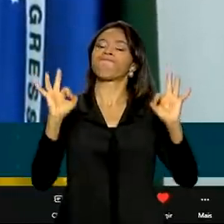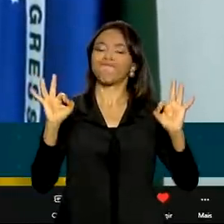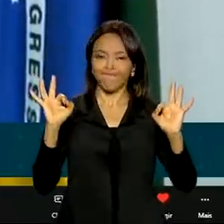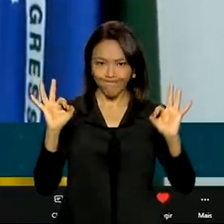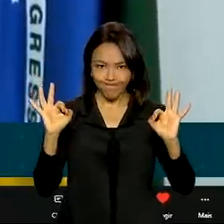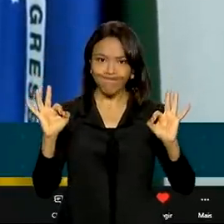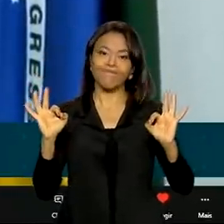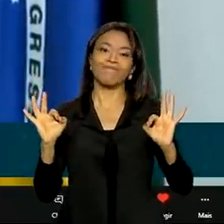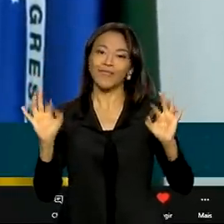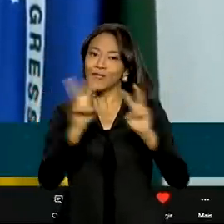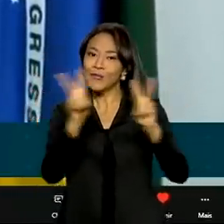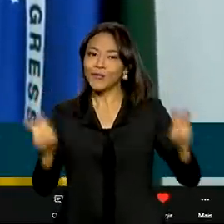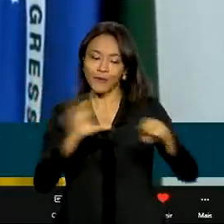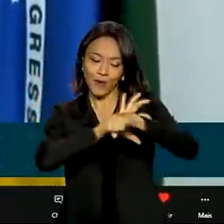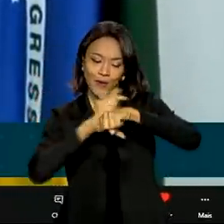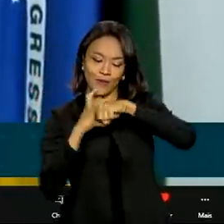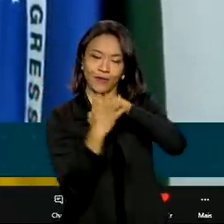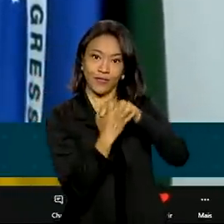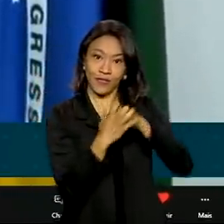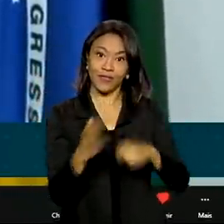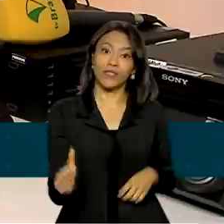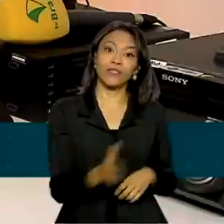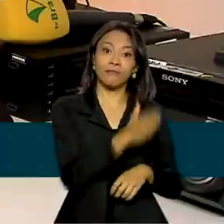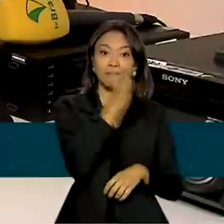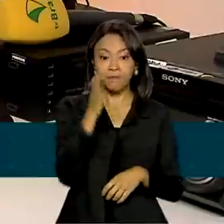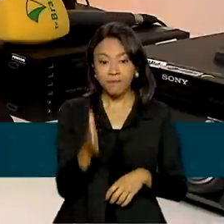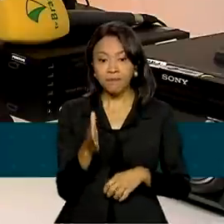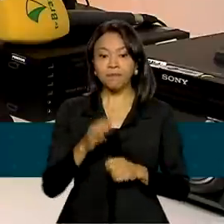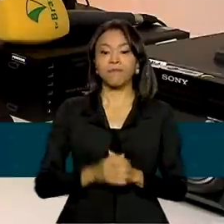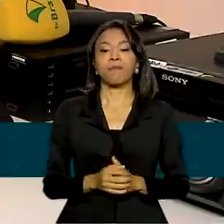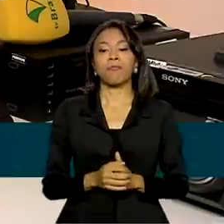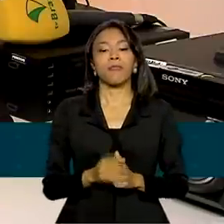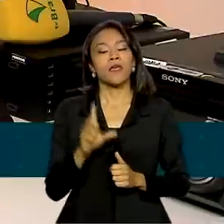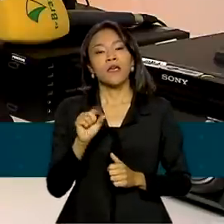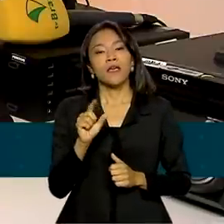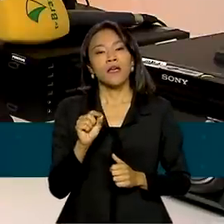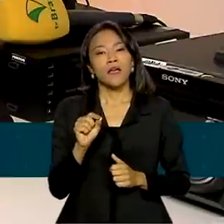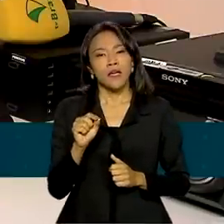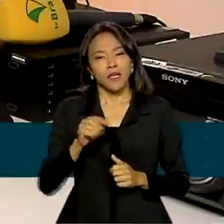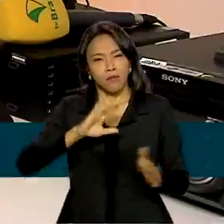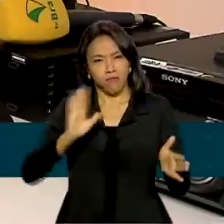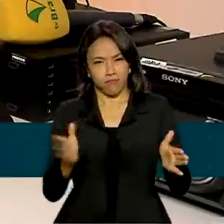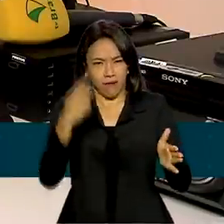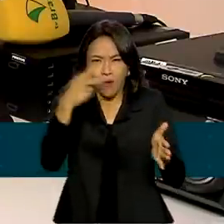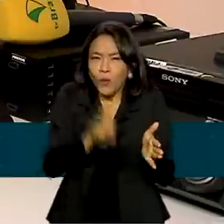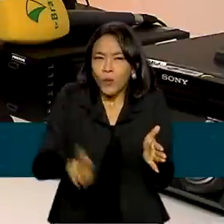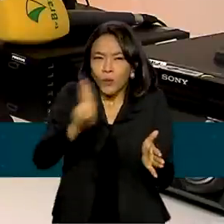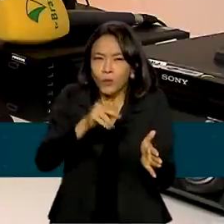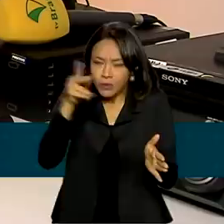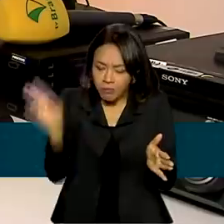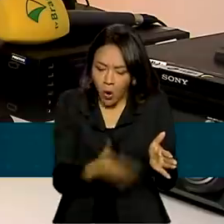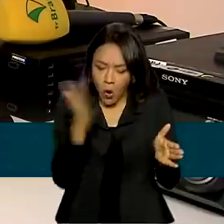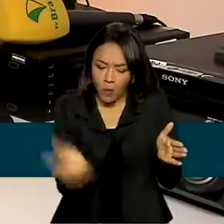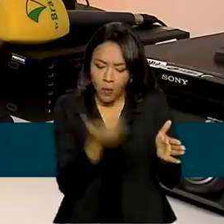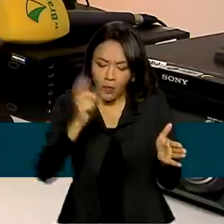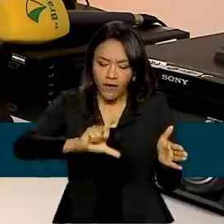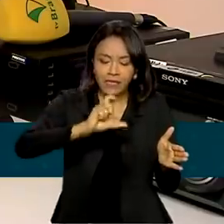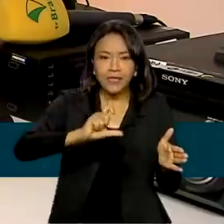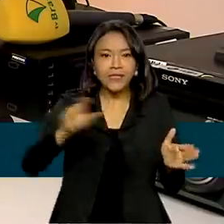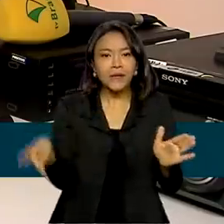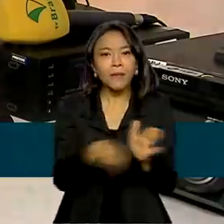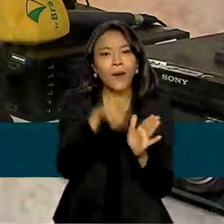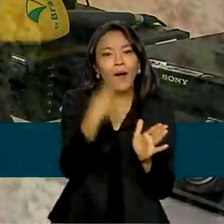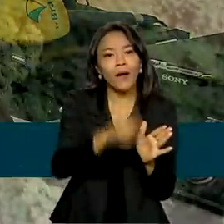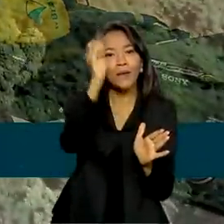Covid-19. Com esse passo de produzir a vacina em solo brasileiro, é muito importante porque